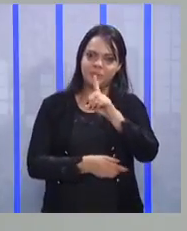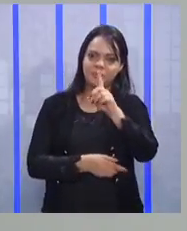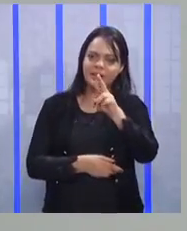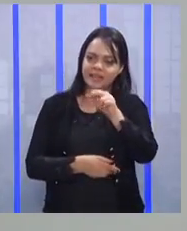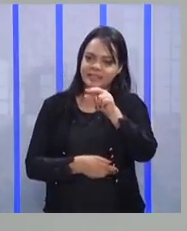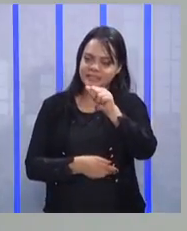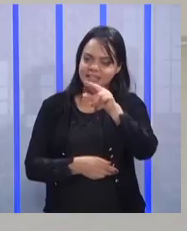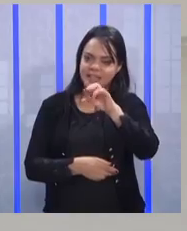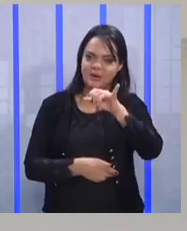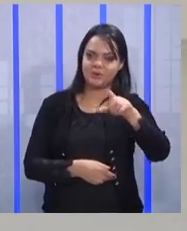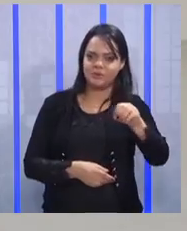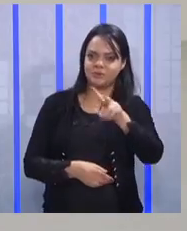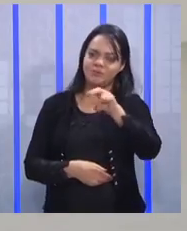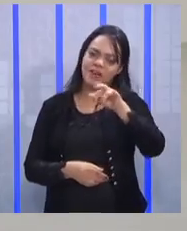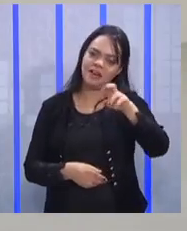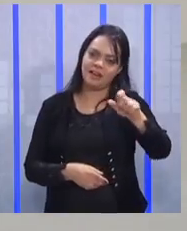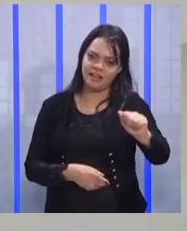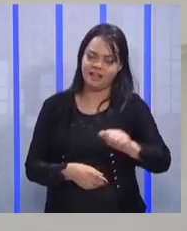Olha a record.